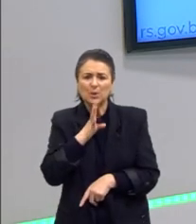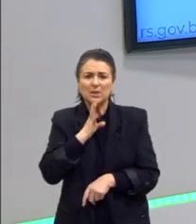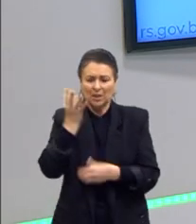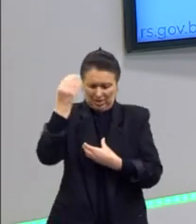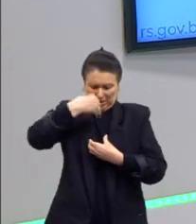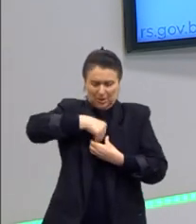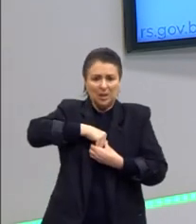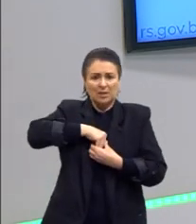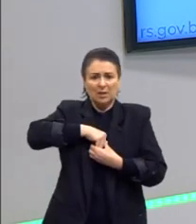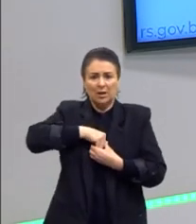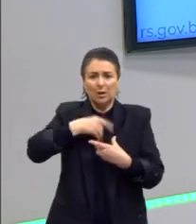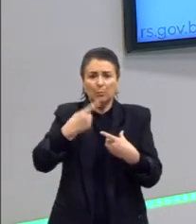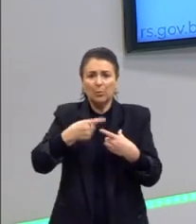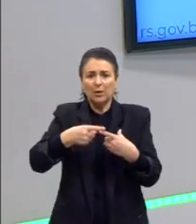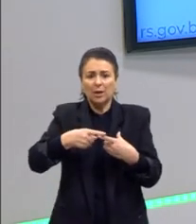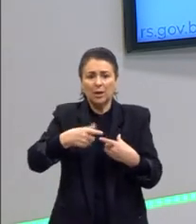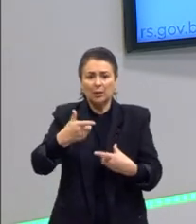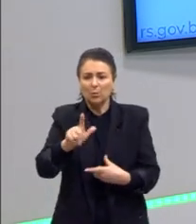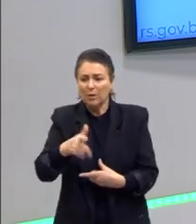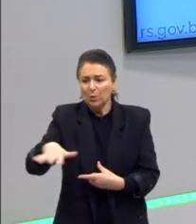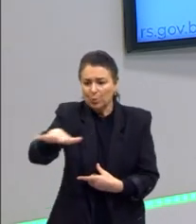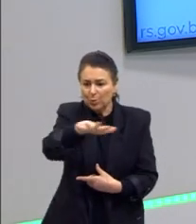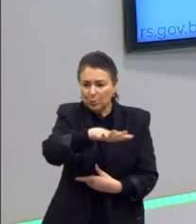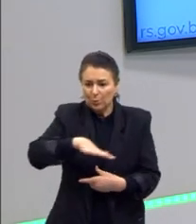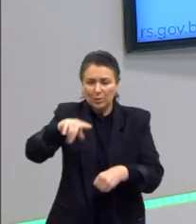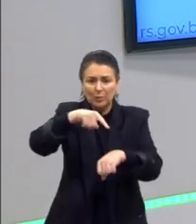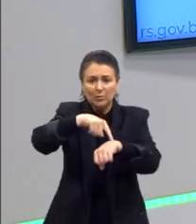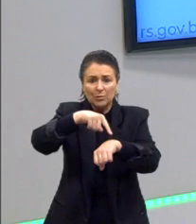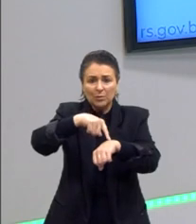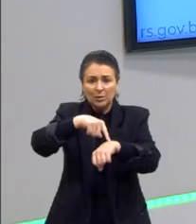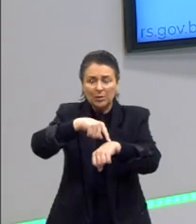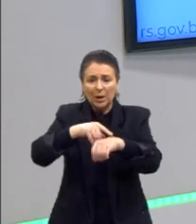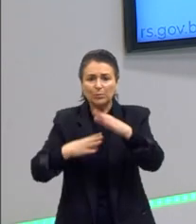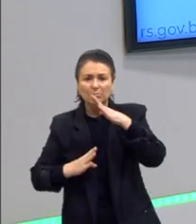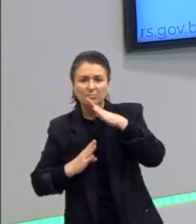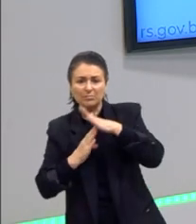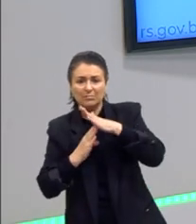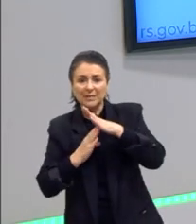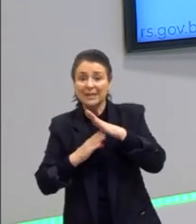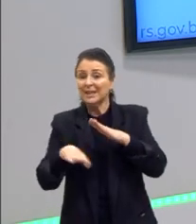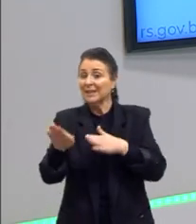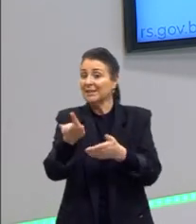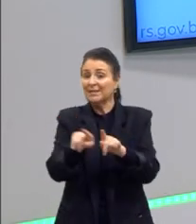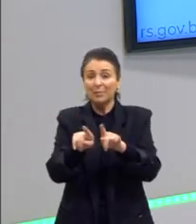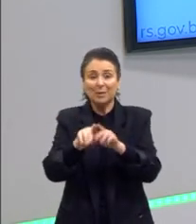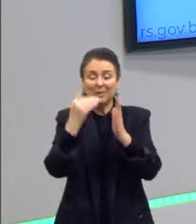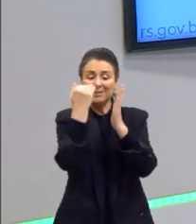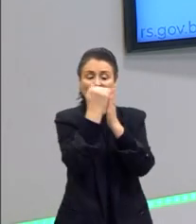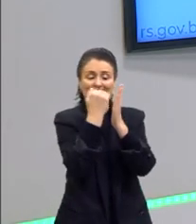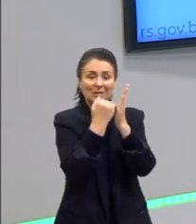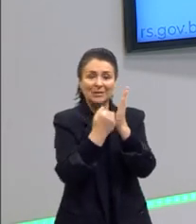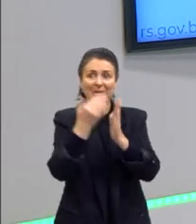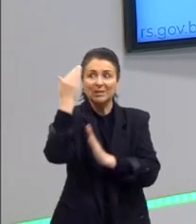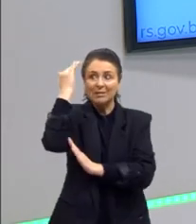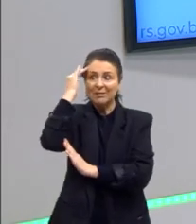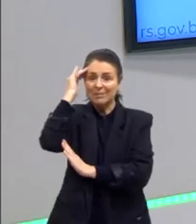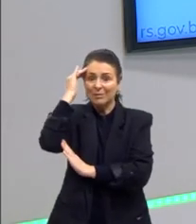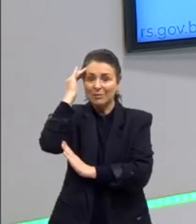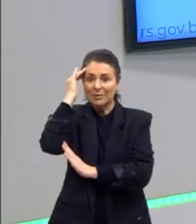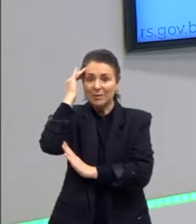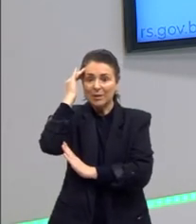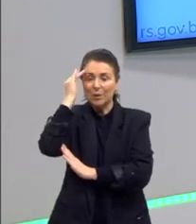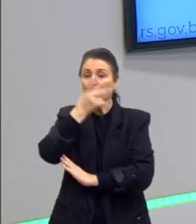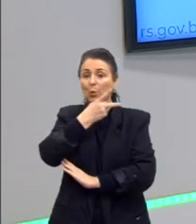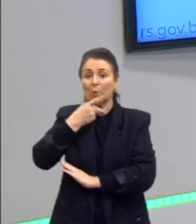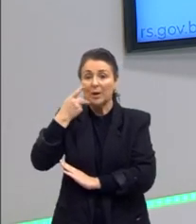pelo tempo e pelo espaço e nem pelas nossas categorias de entendimento. Certo? Então, olha, ele coloca limites